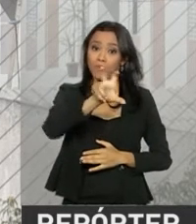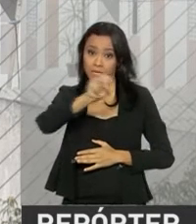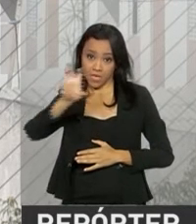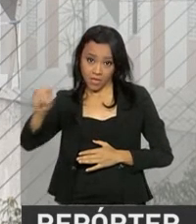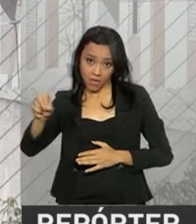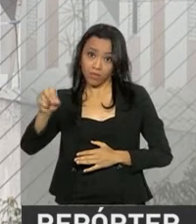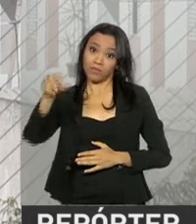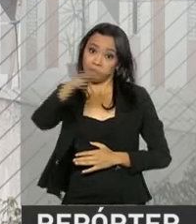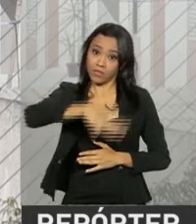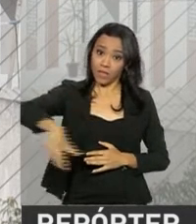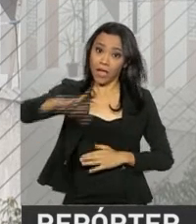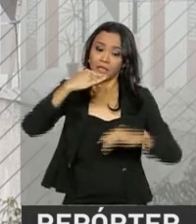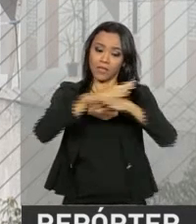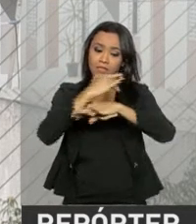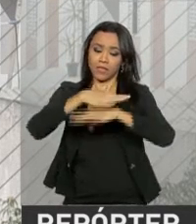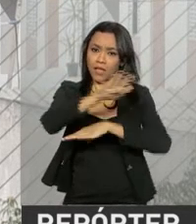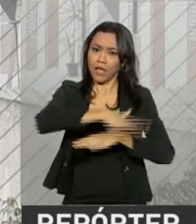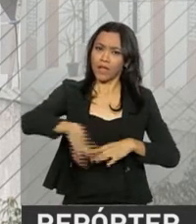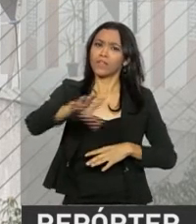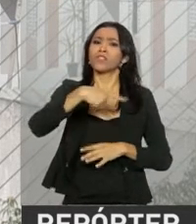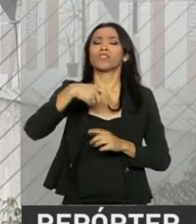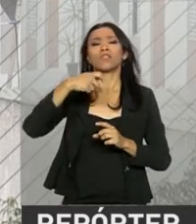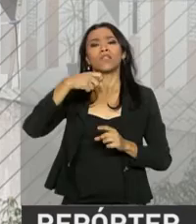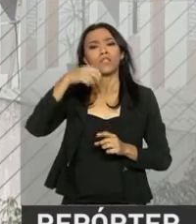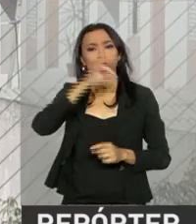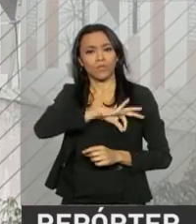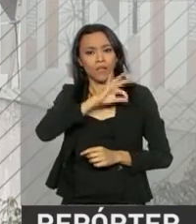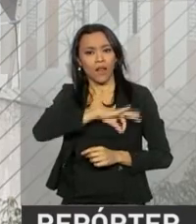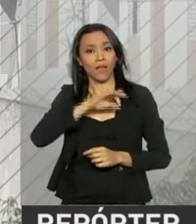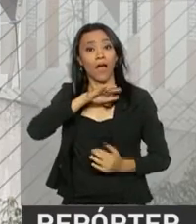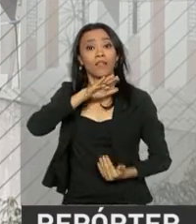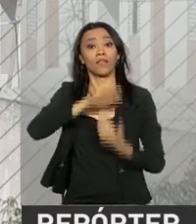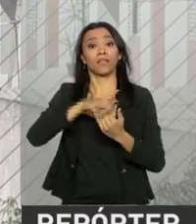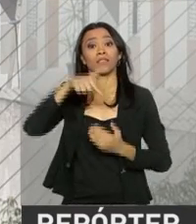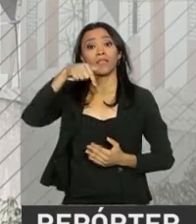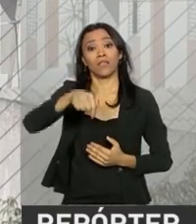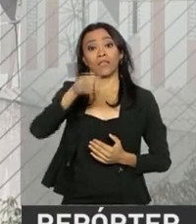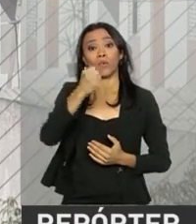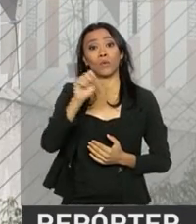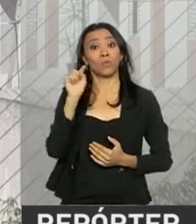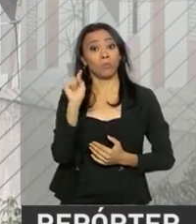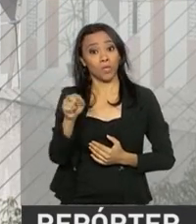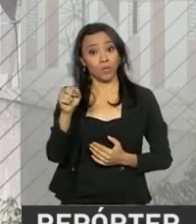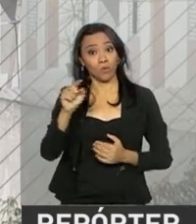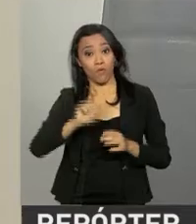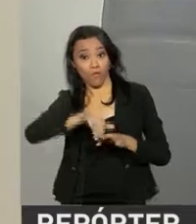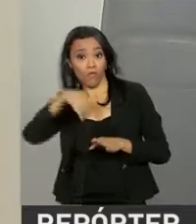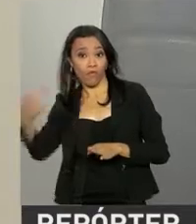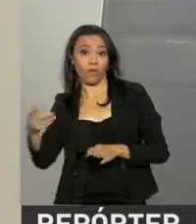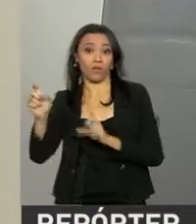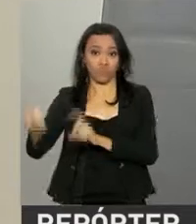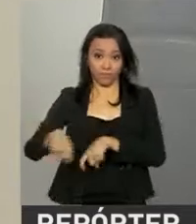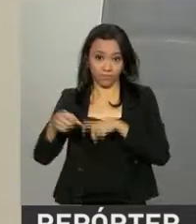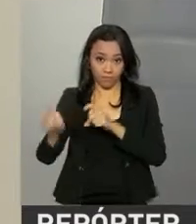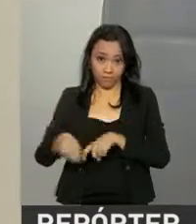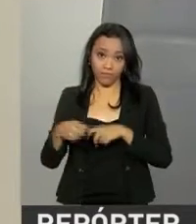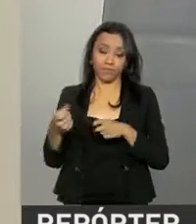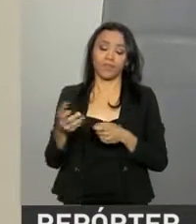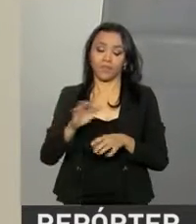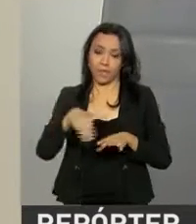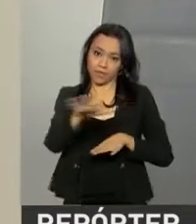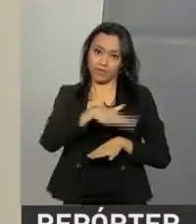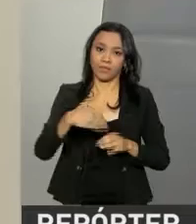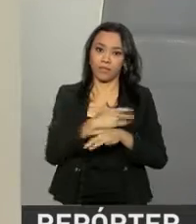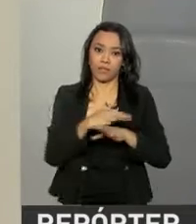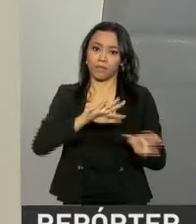nas áreas urbanas e com renda anual bruta de até R 78.000,00 nas áreas rurais. Nós atendemos quem ganha de R